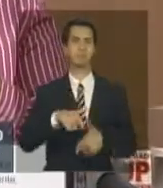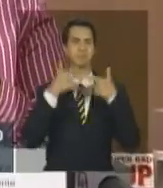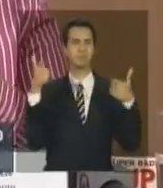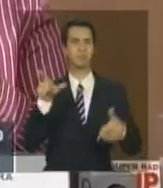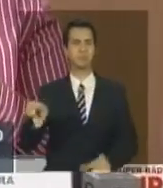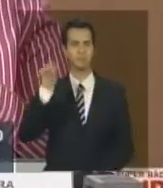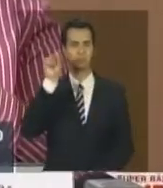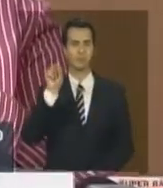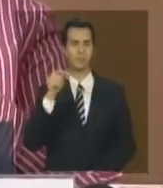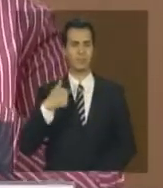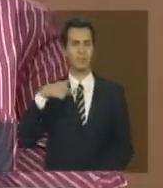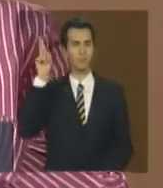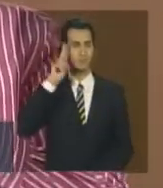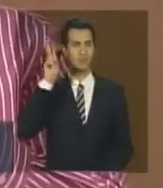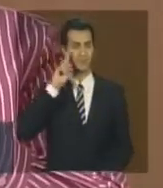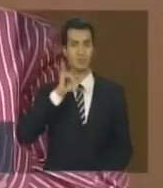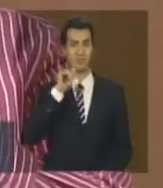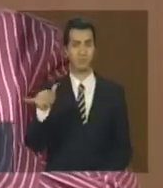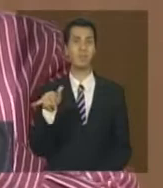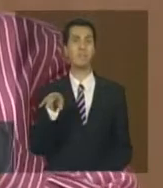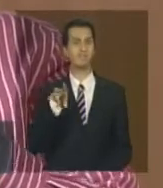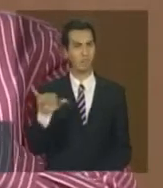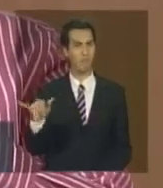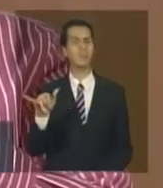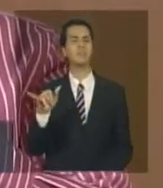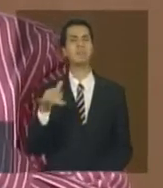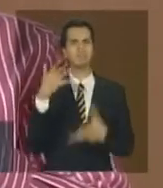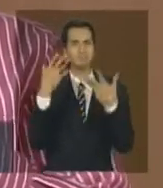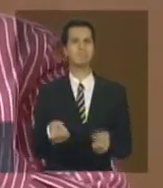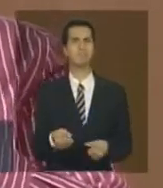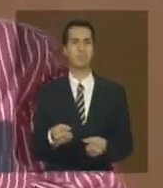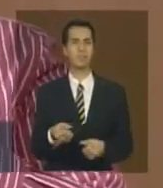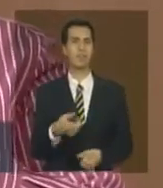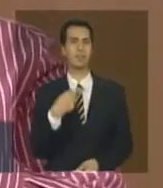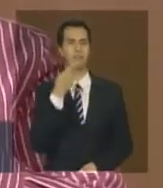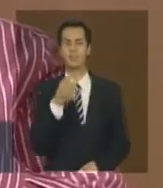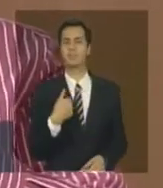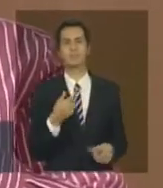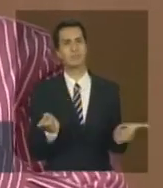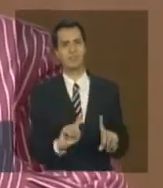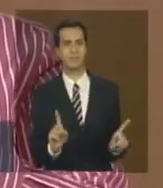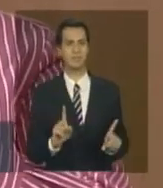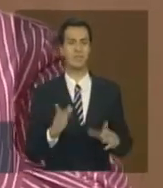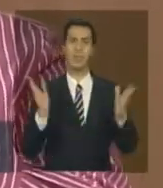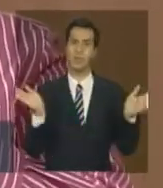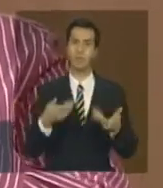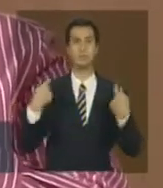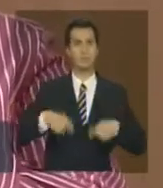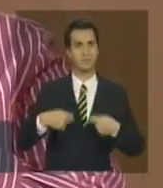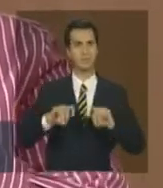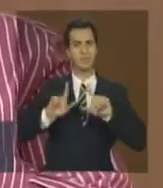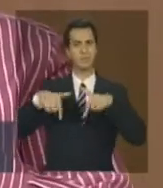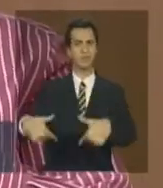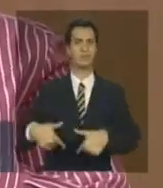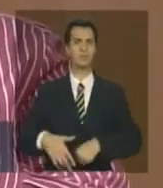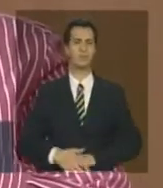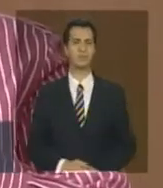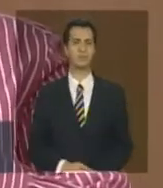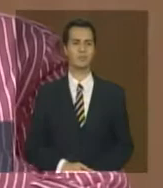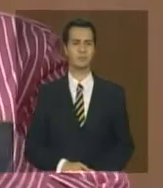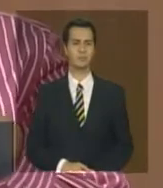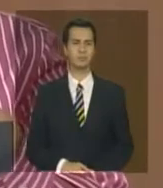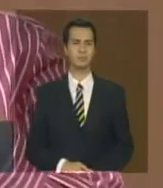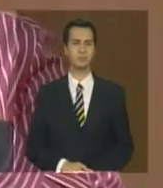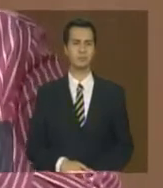lembro claramente quando eu falei para ele ele aplica e ele olhou para mim e falou não vou fazer aplica a hora de aplicar isso é um ano que a gente começou